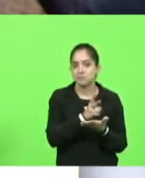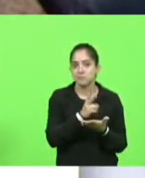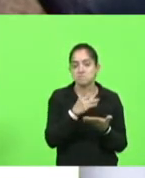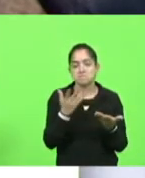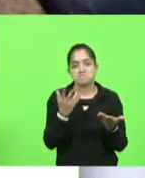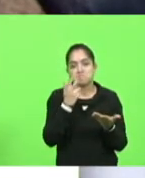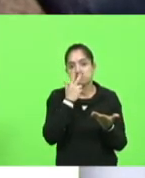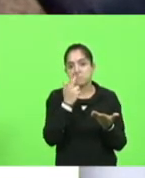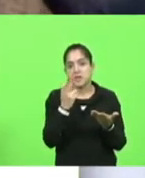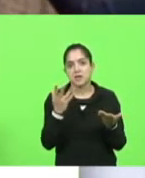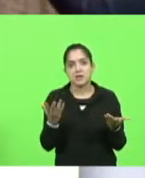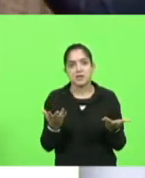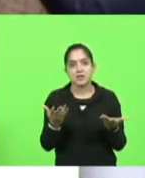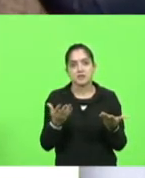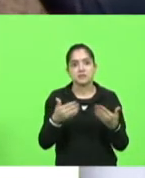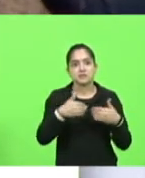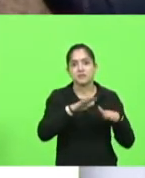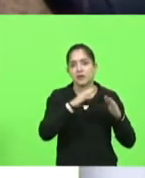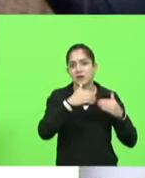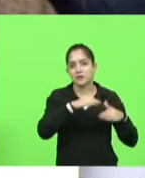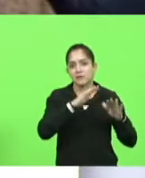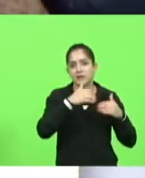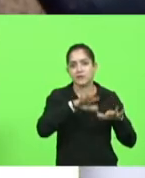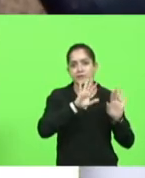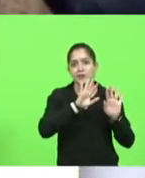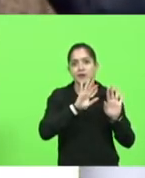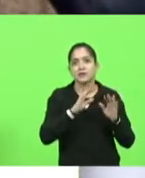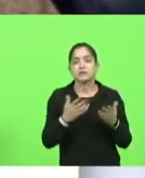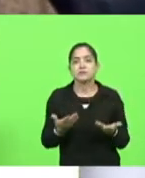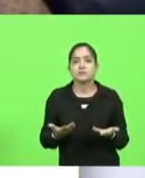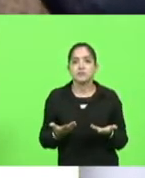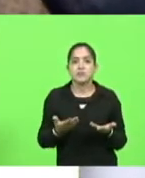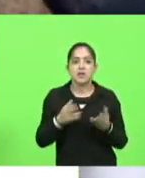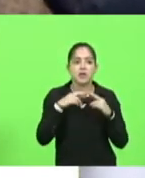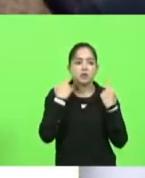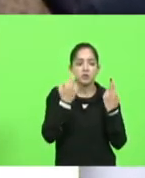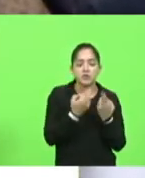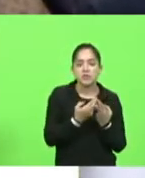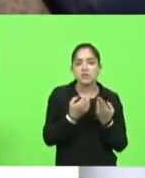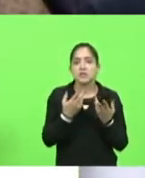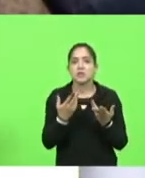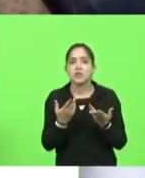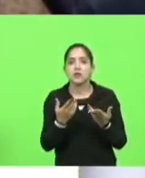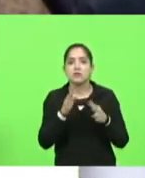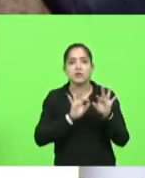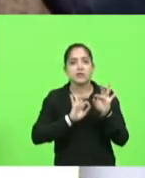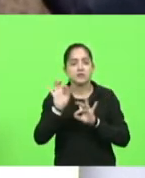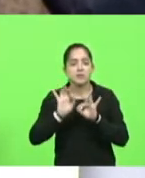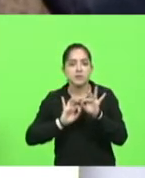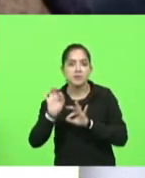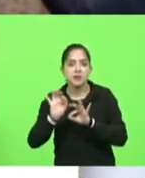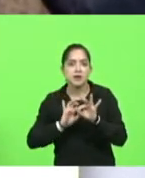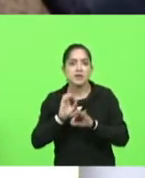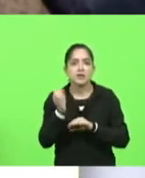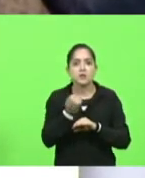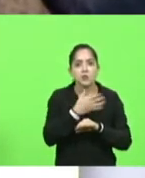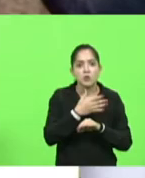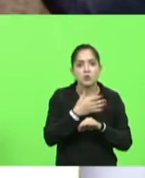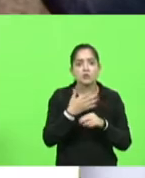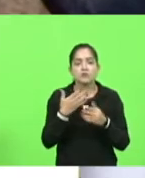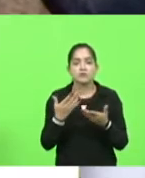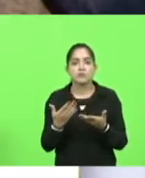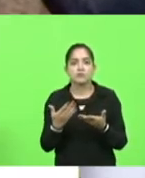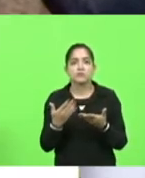jogando eles para frente empurrando com a barriga há uma reunião aí o governo fala que vai preparar uma nova medida e aí